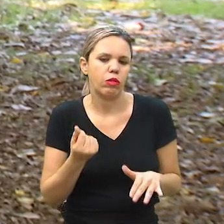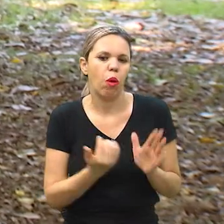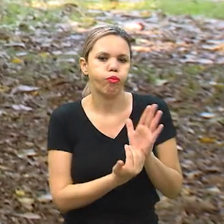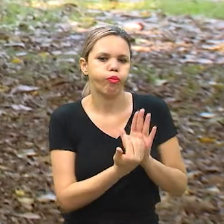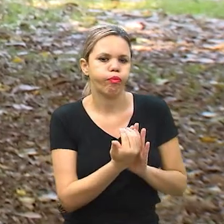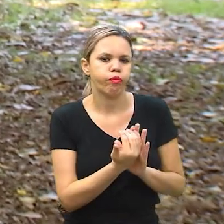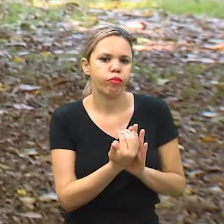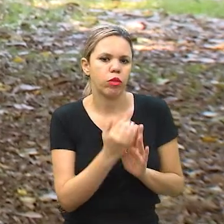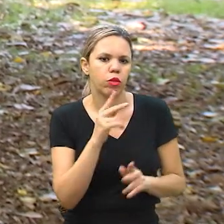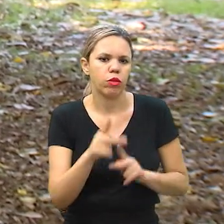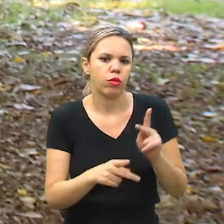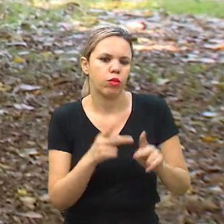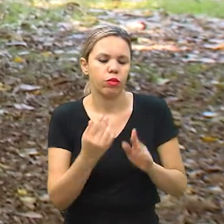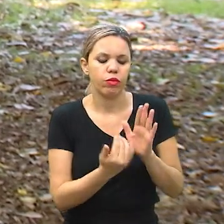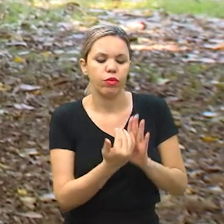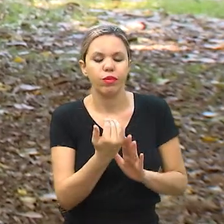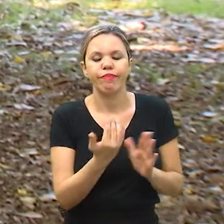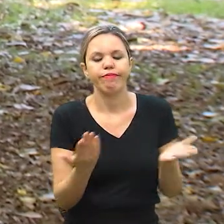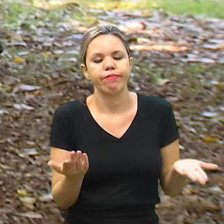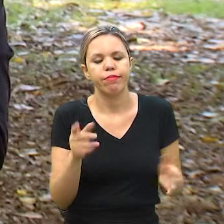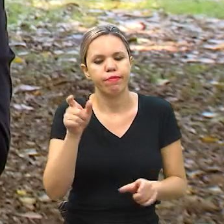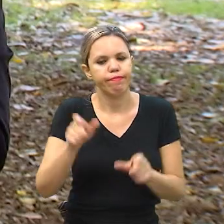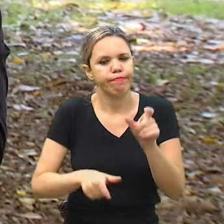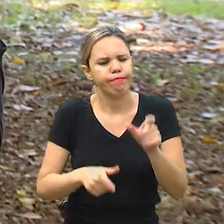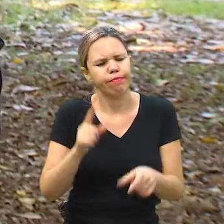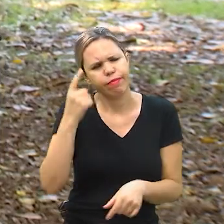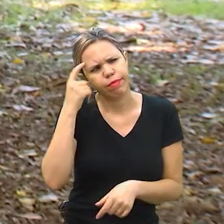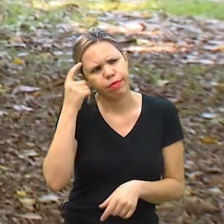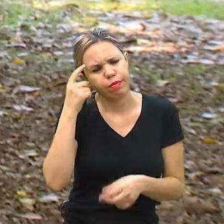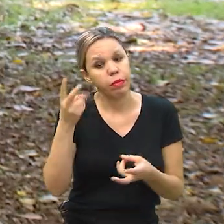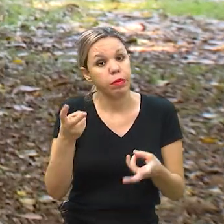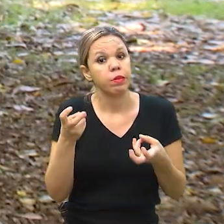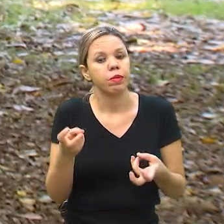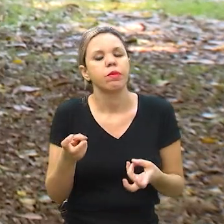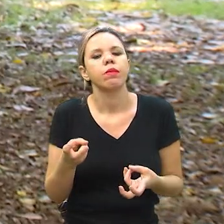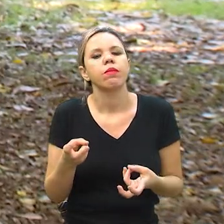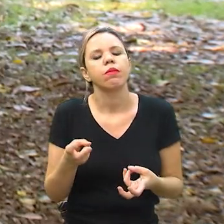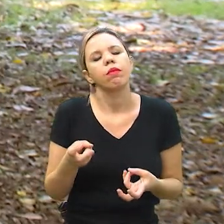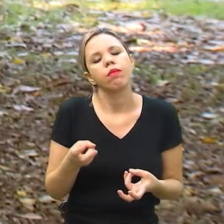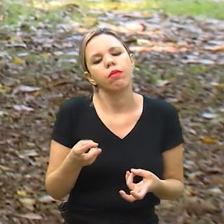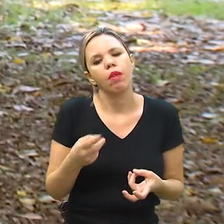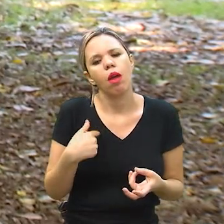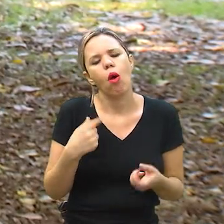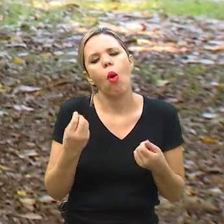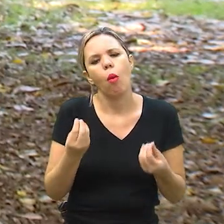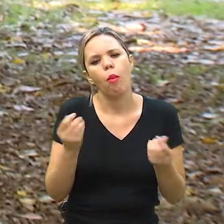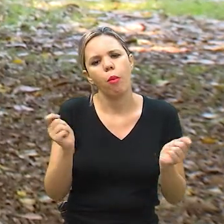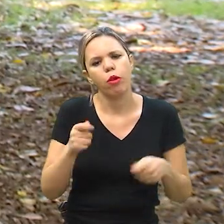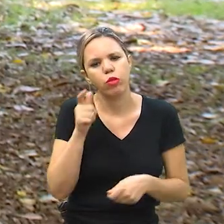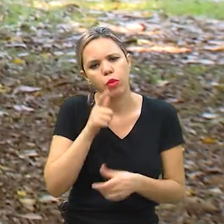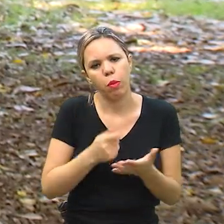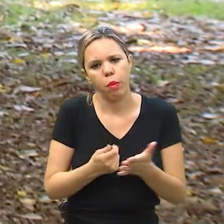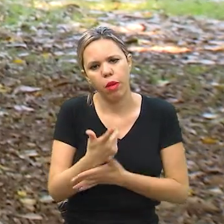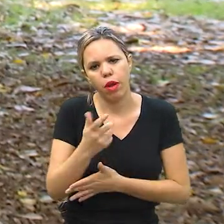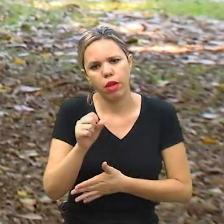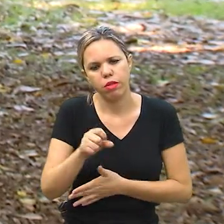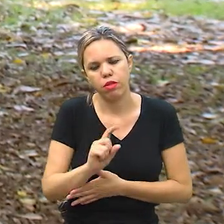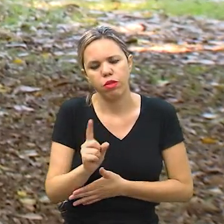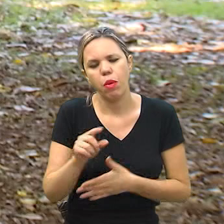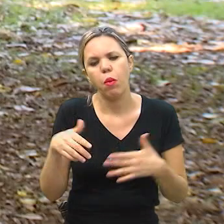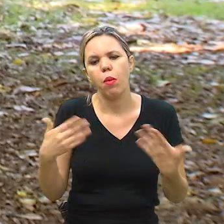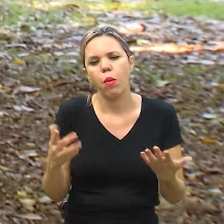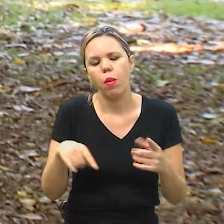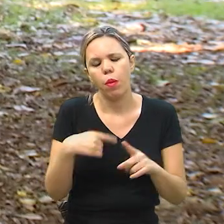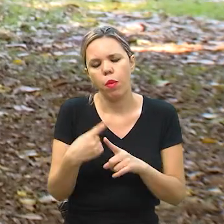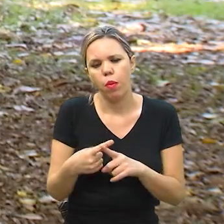aumentando, porque o meu saldo está aumentando. O que as pessoas têm que parar para perceber é o meu poder de compra está aumentando, quanto